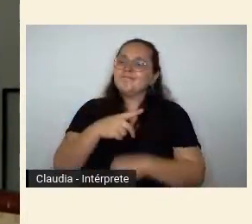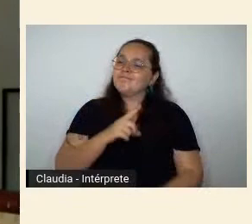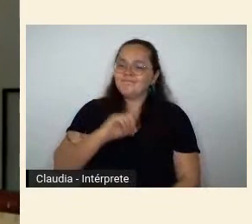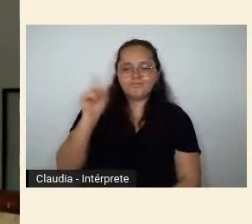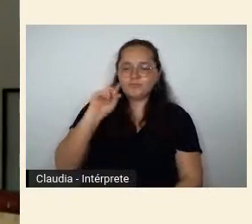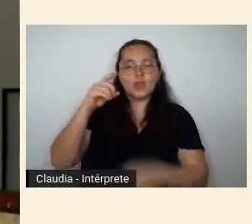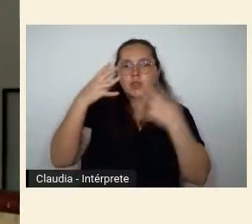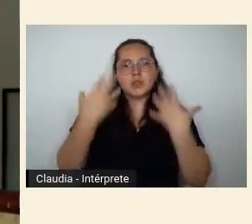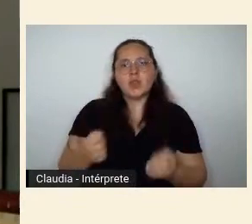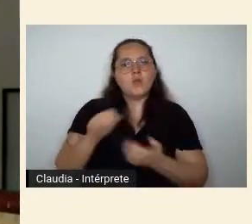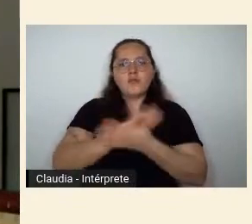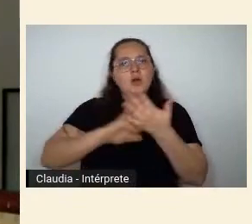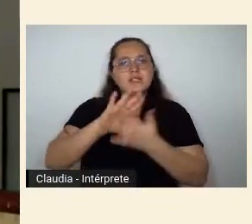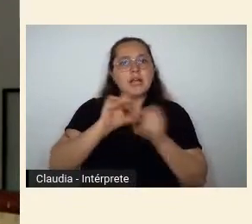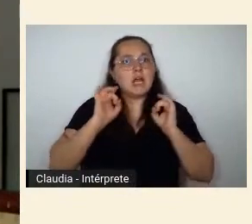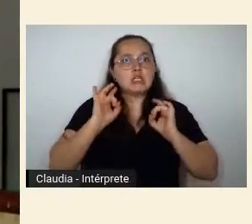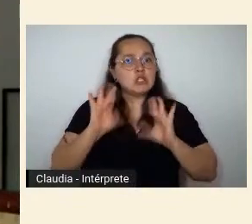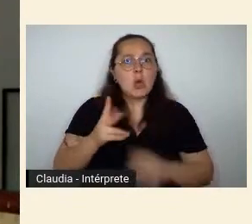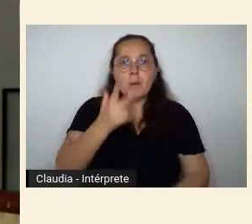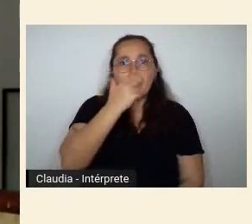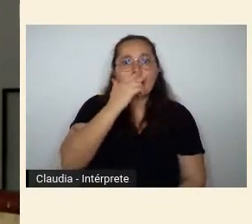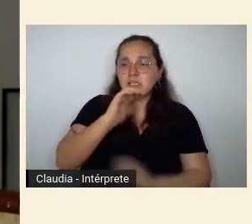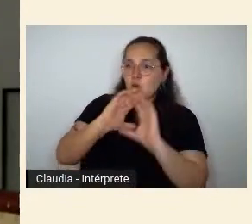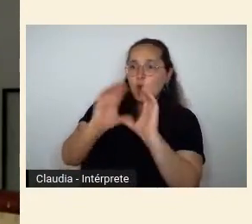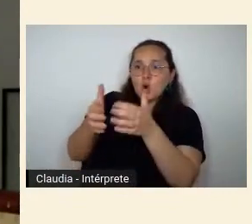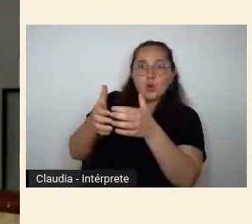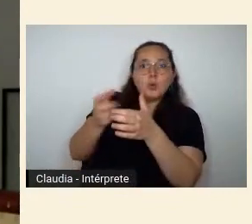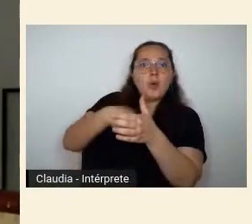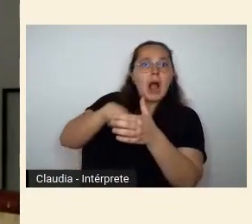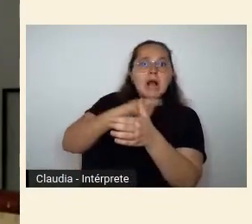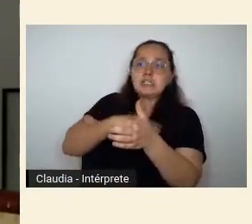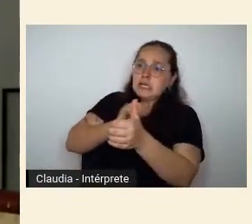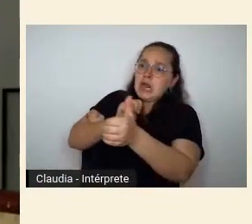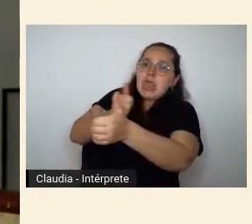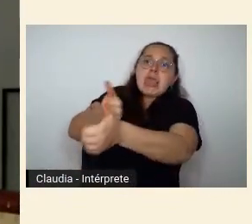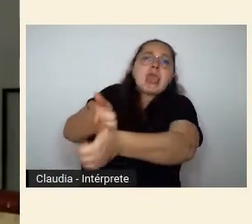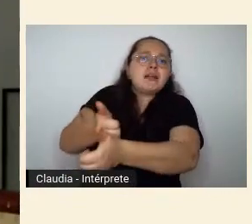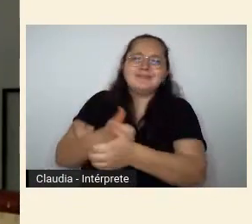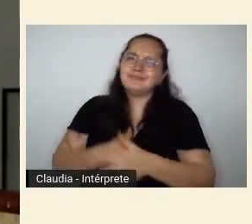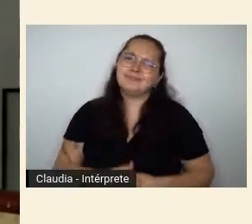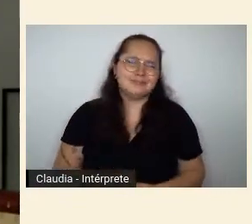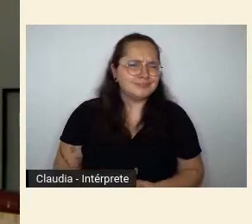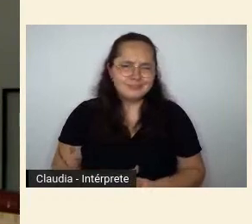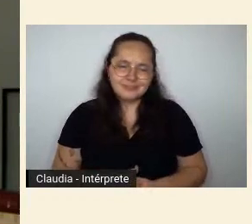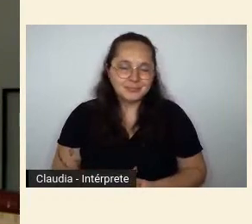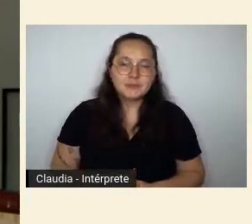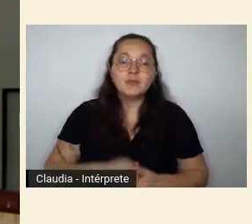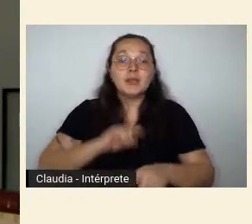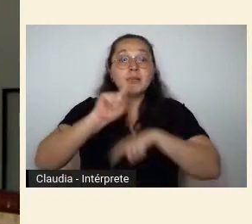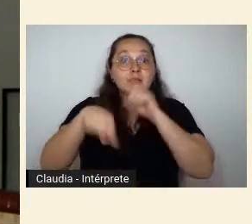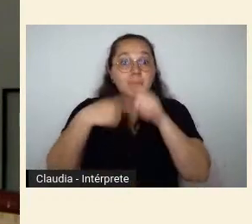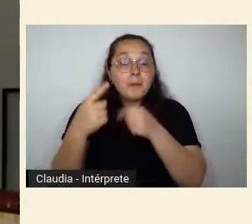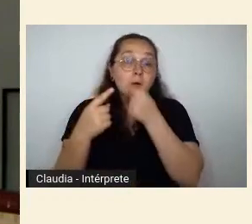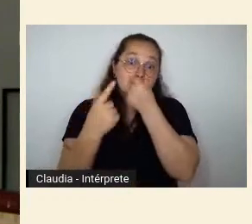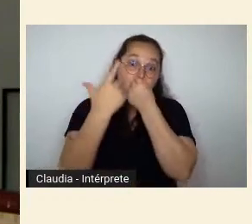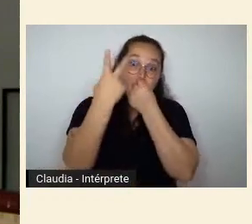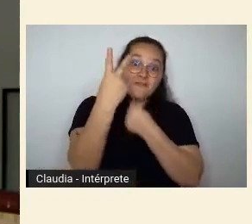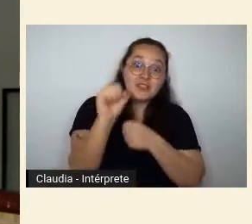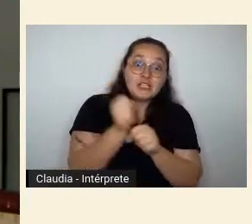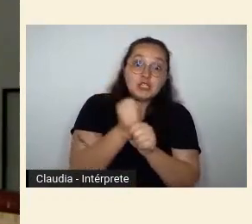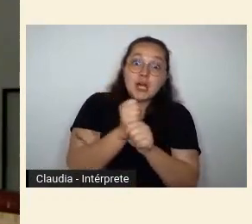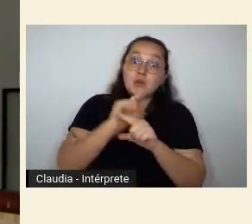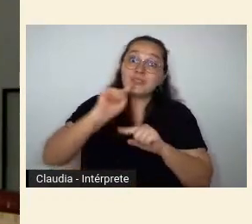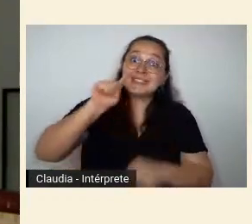papel de meros seguidores do grupo paulistano ao acompanharmos os debates daquelas duas décadas após a semana constatamos que sua